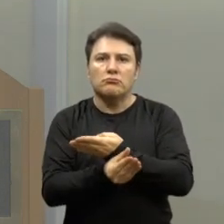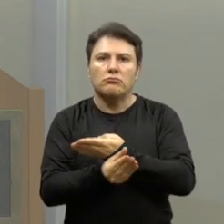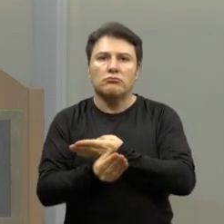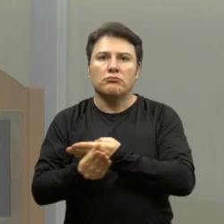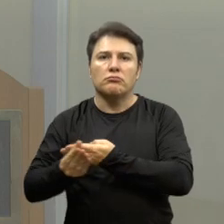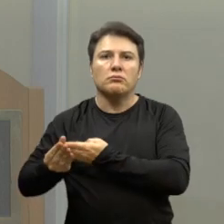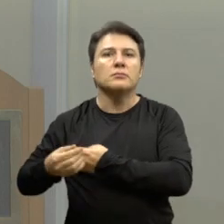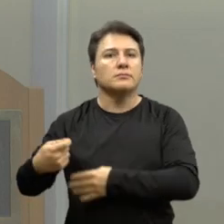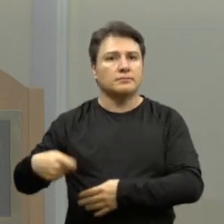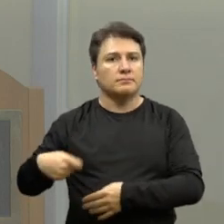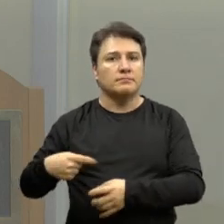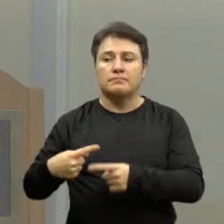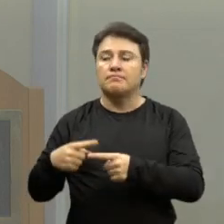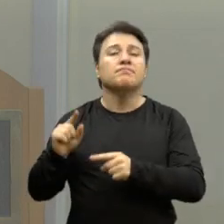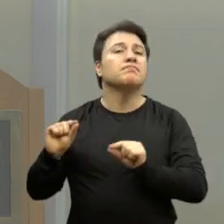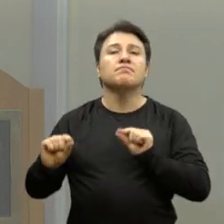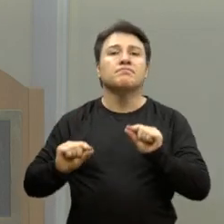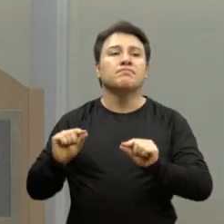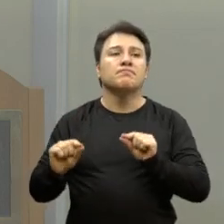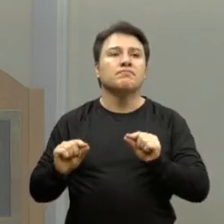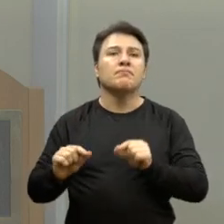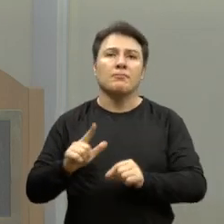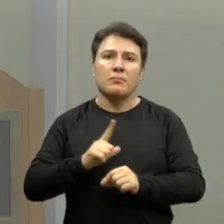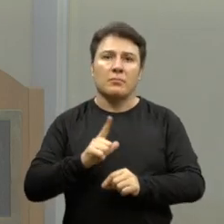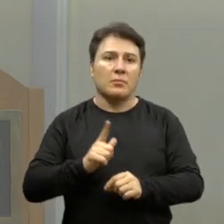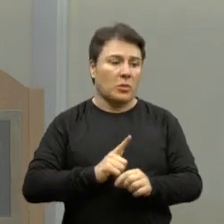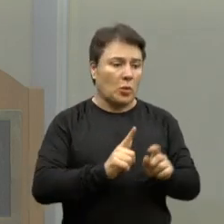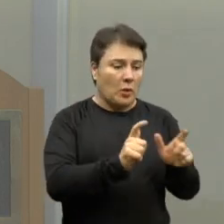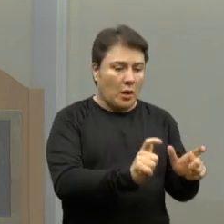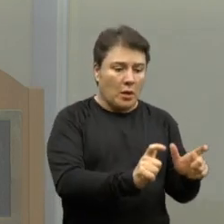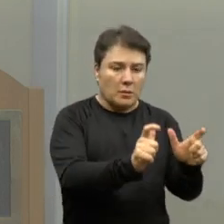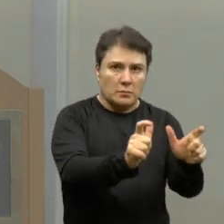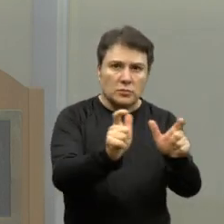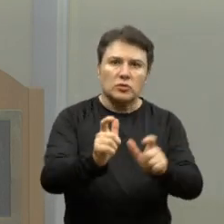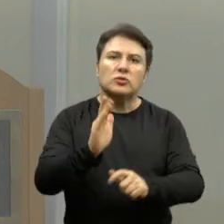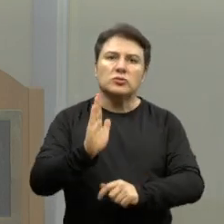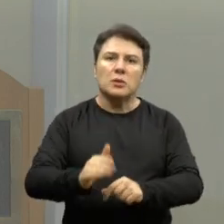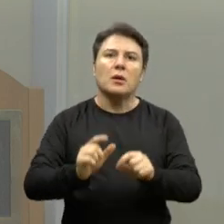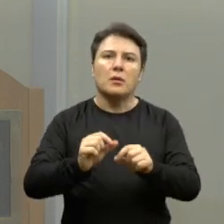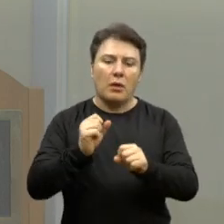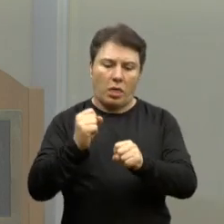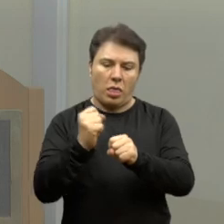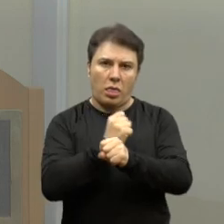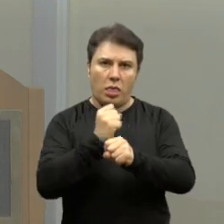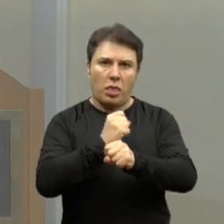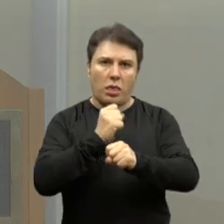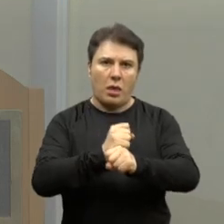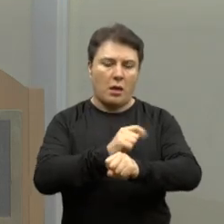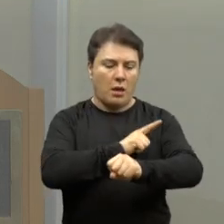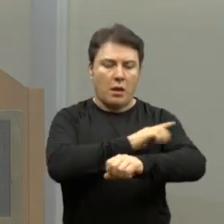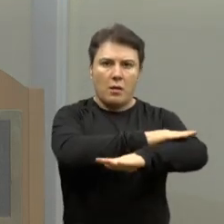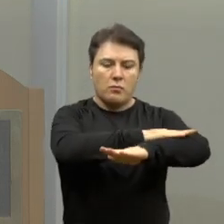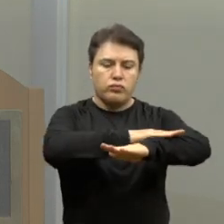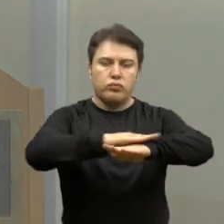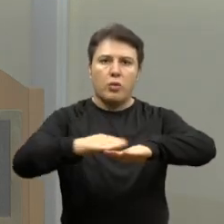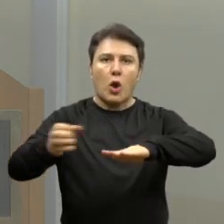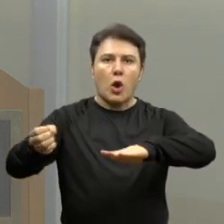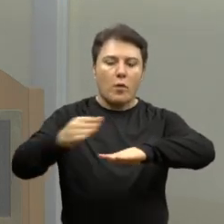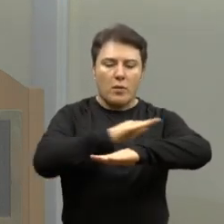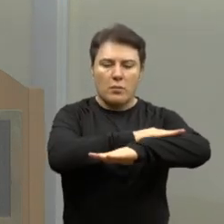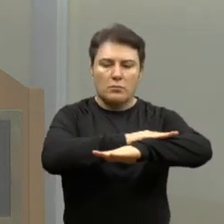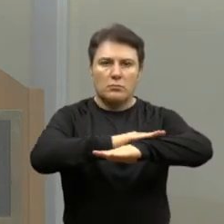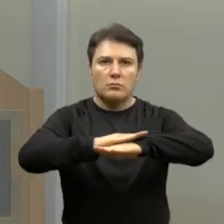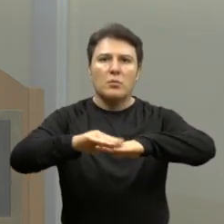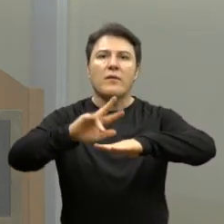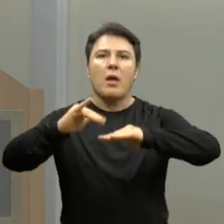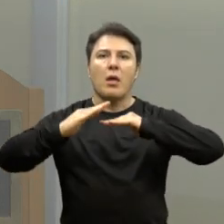Por quê? Muitos, muitos locais. Vem o recap, ela fica afunda. Muitos locais, o